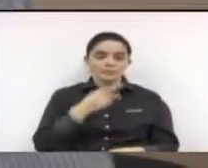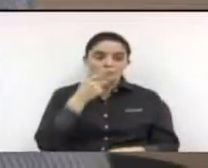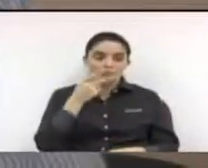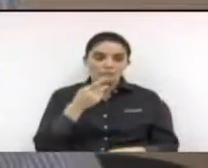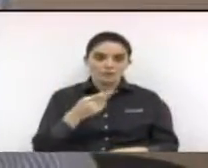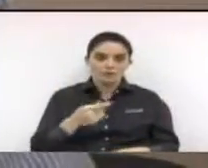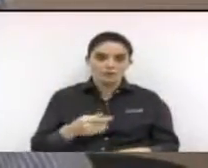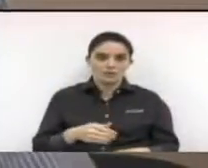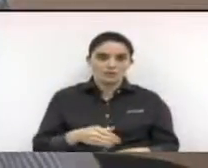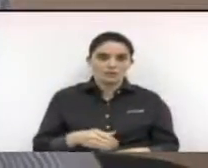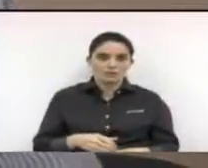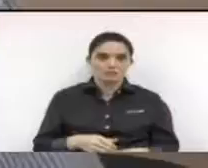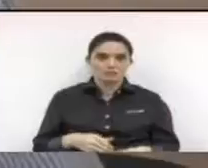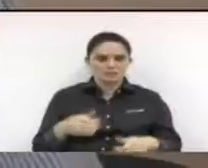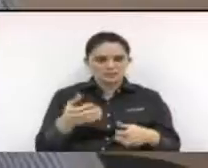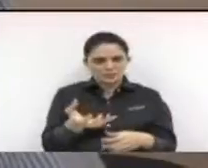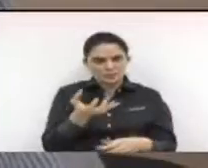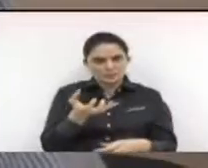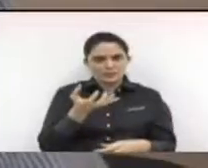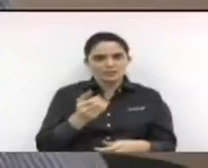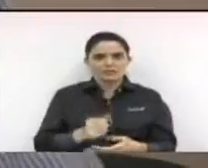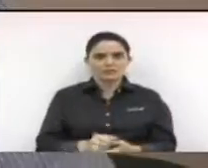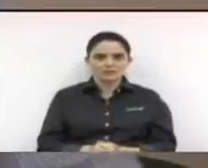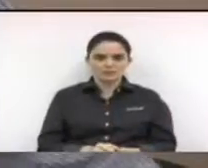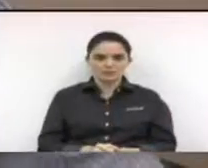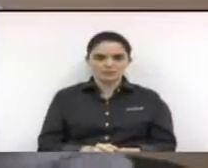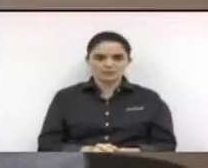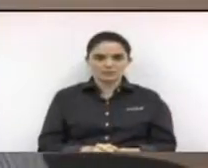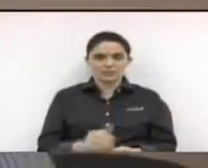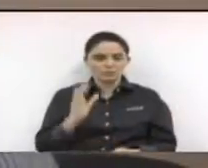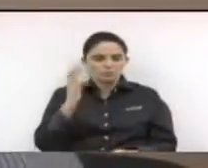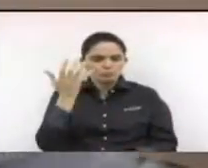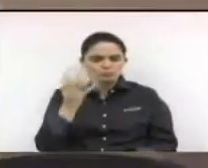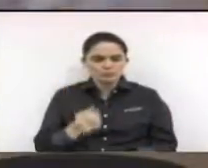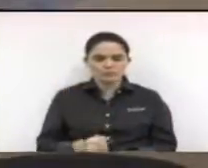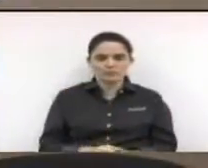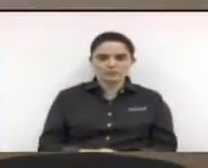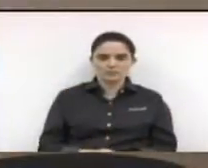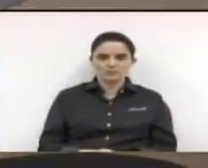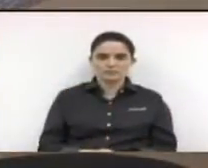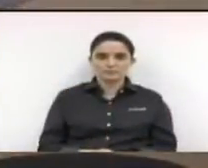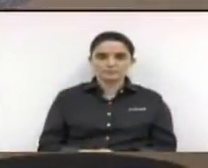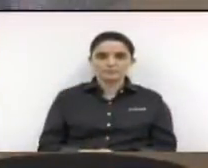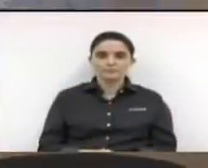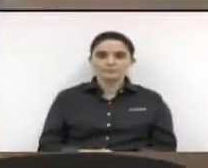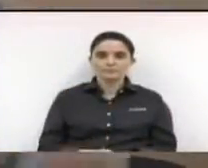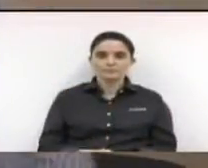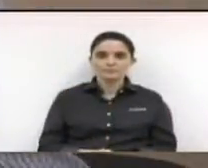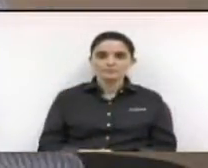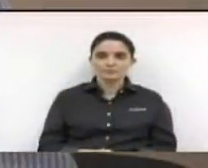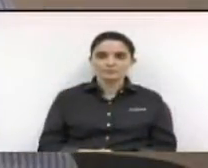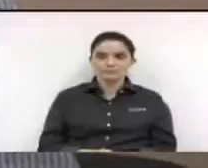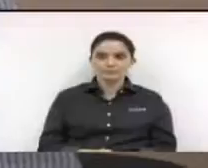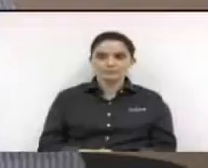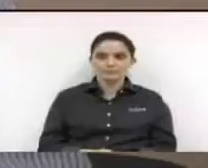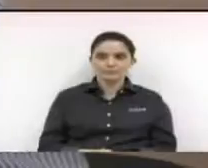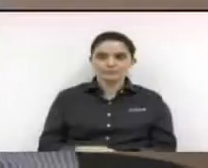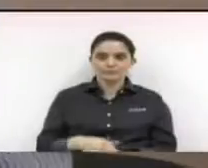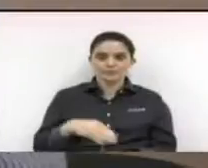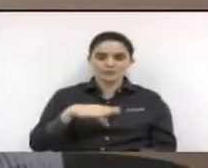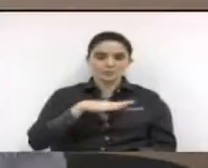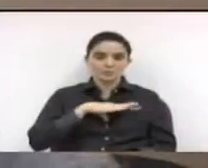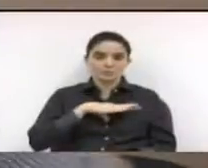atentos na hora de votar para que quando chegar esses momentos, agora temos que correr atrás, correr atrás do deputado lá de Americana, deputado de